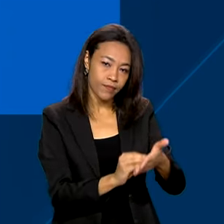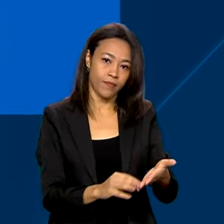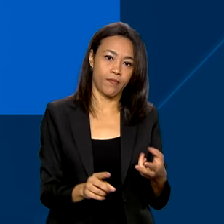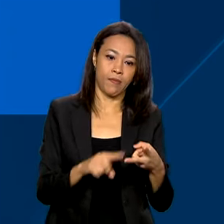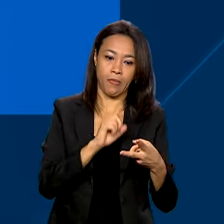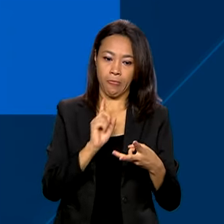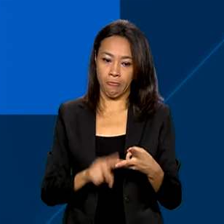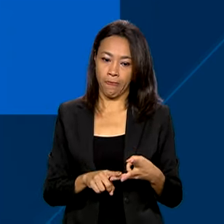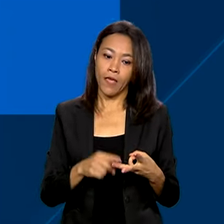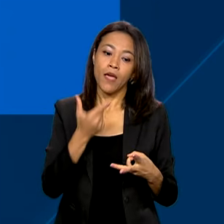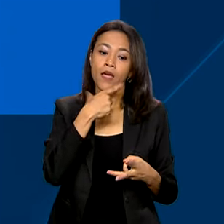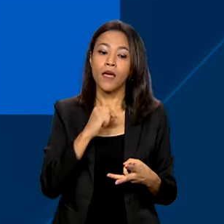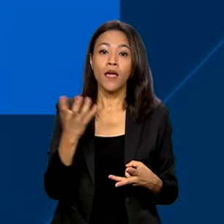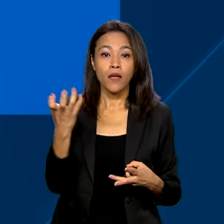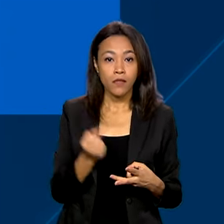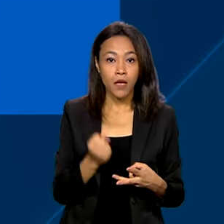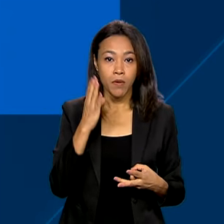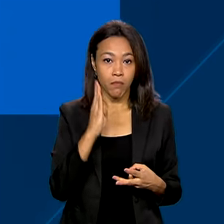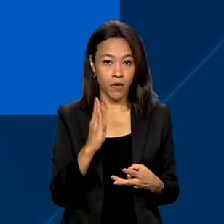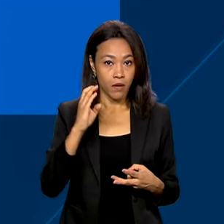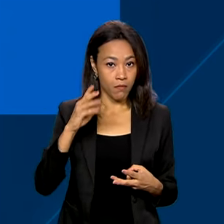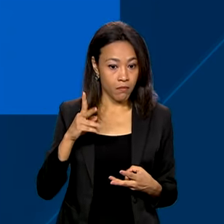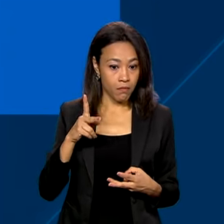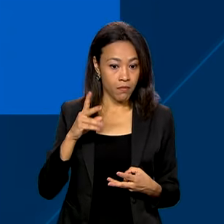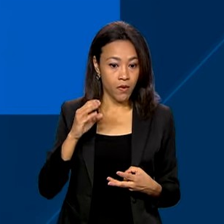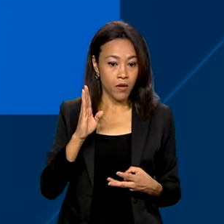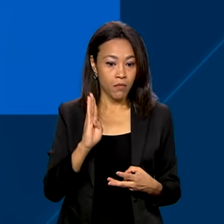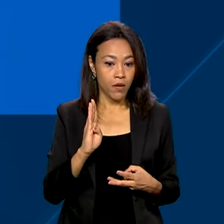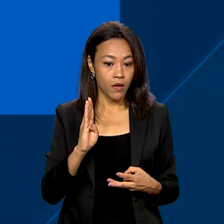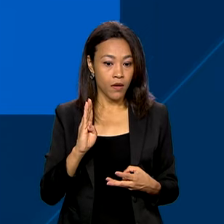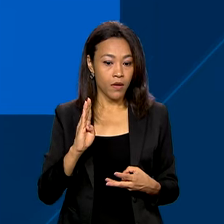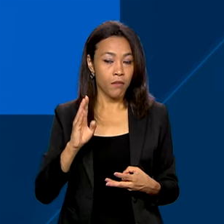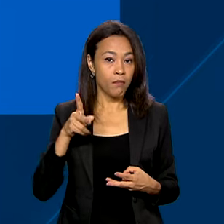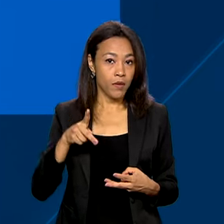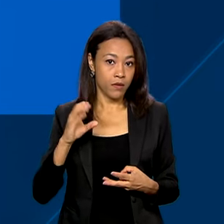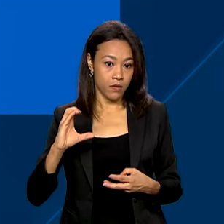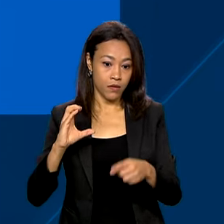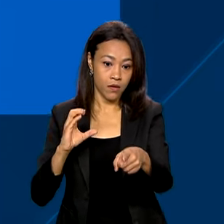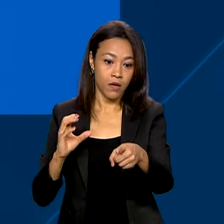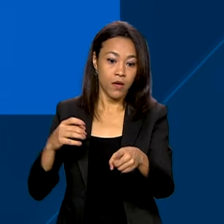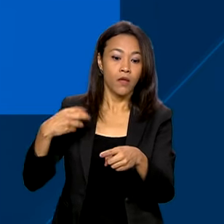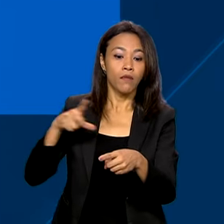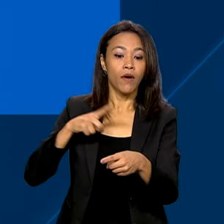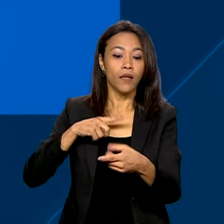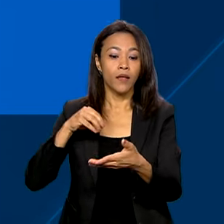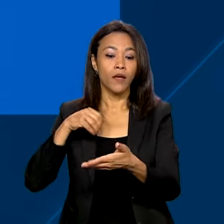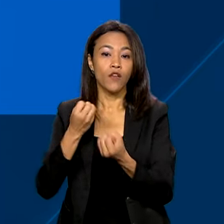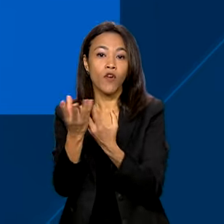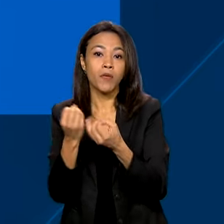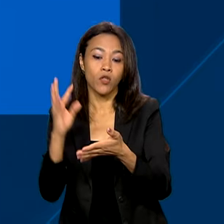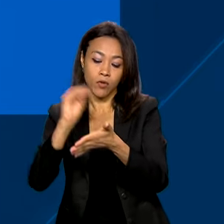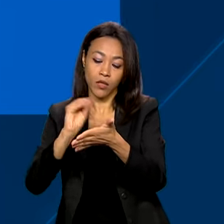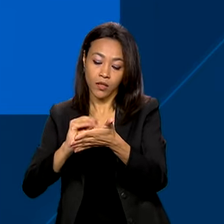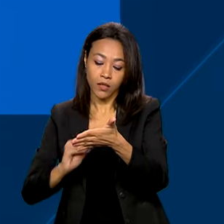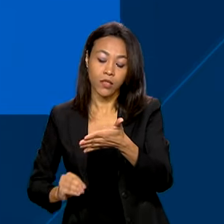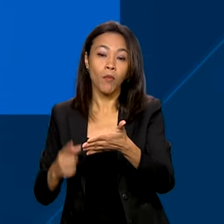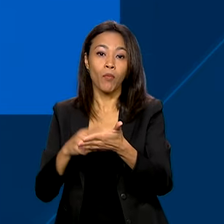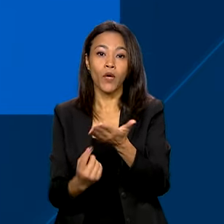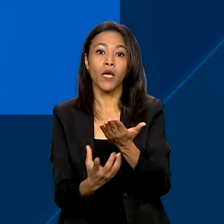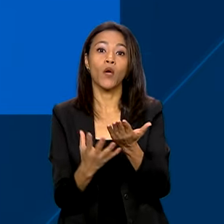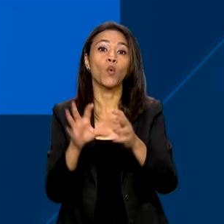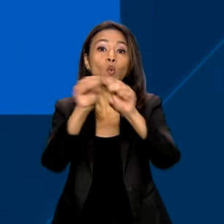benefício de prestação continuada preencherá menos informações, já que o sistema puxa o